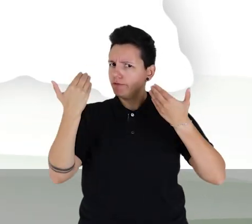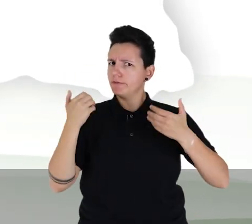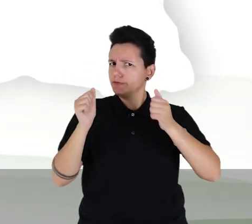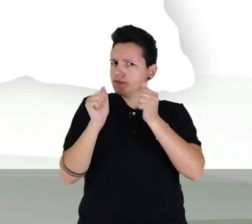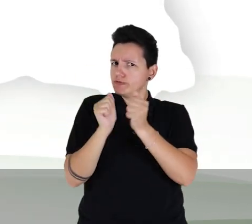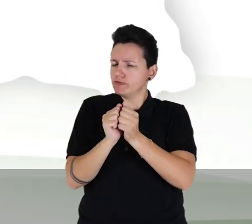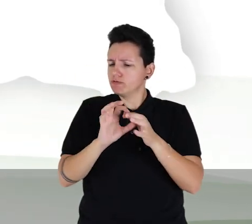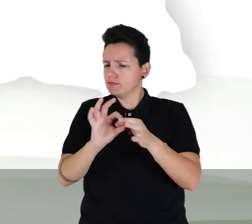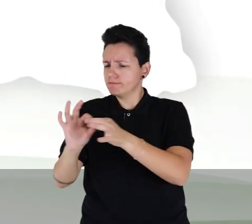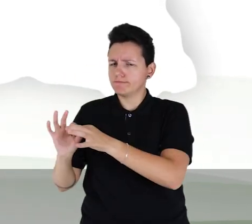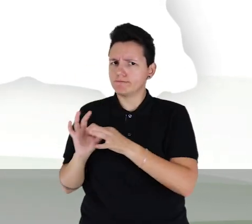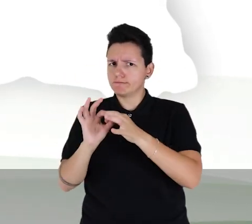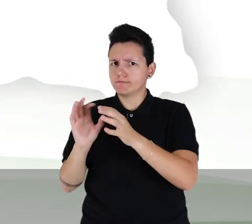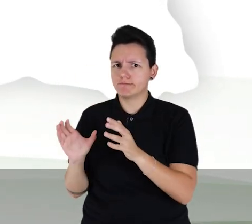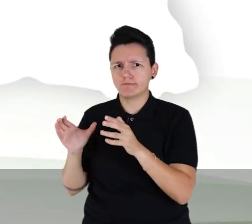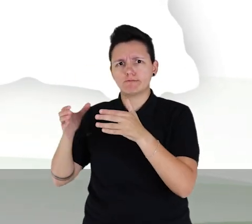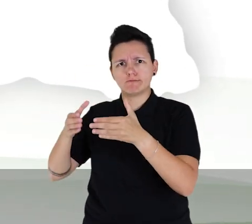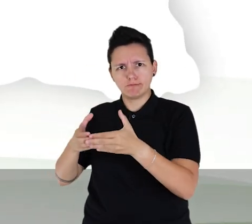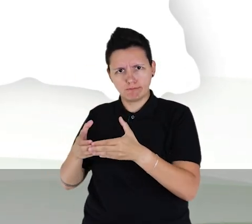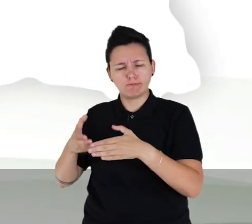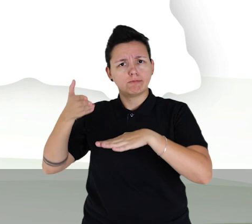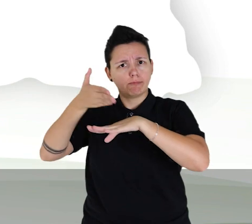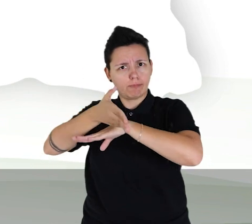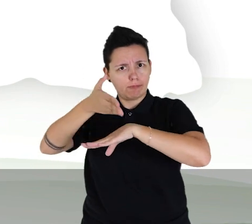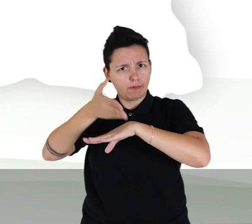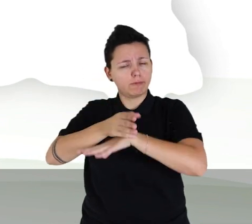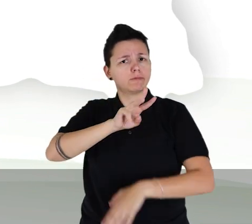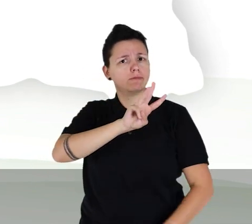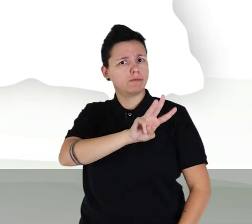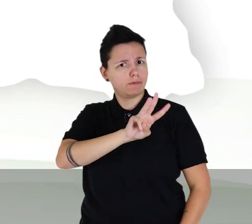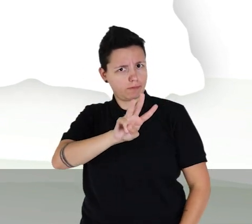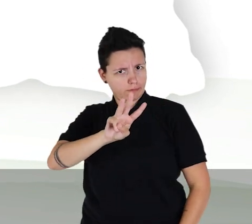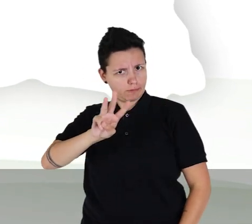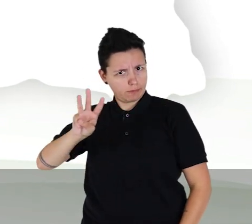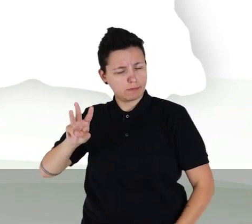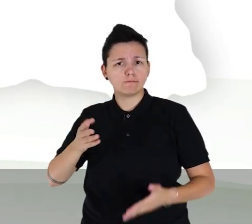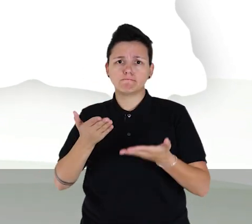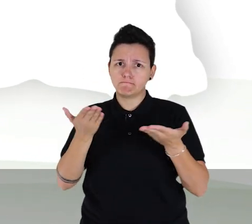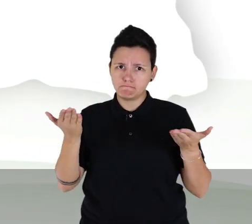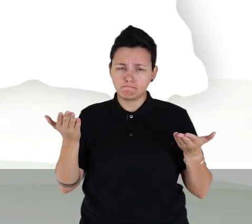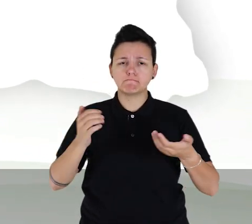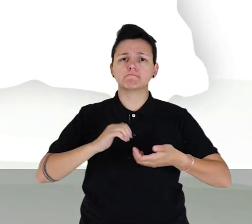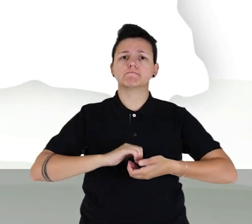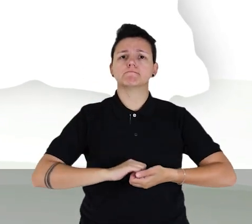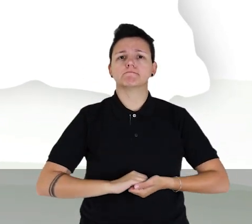gente, Felícia, o MDB. Acesse o nosso site mdb.org.br. Acesse